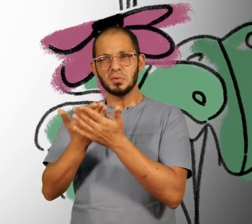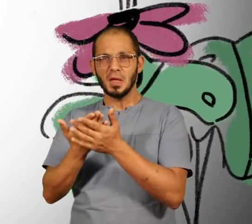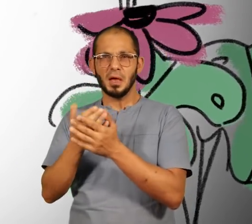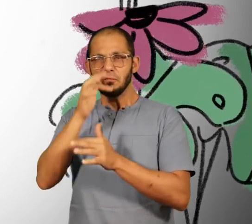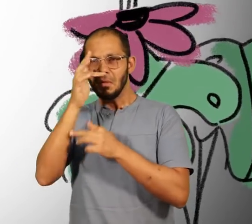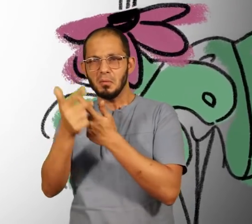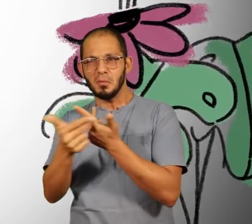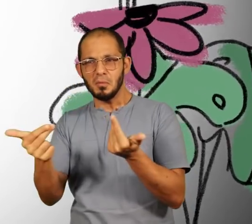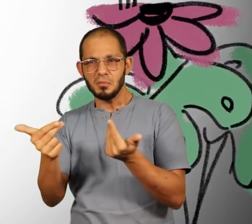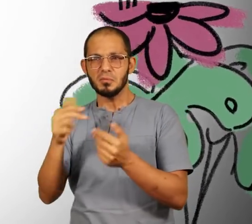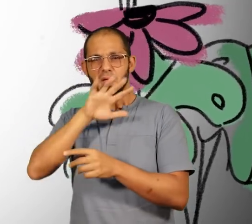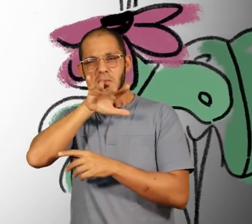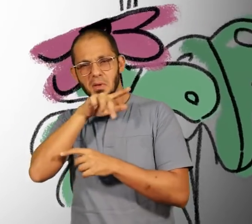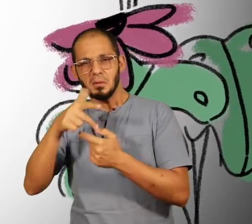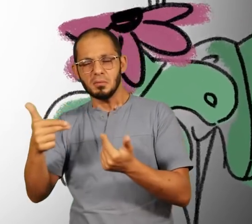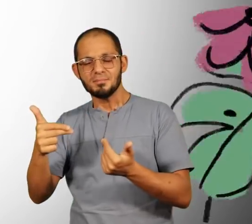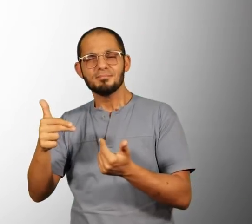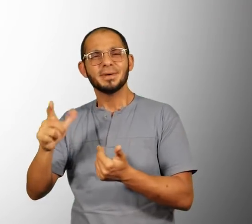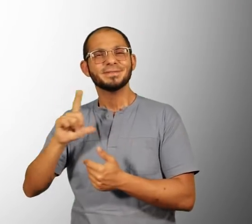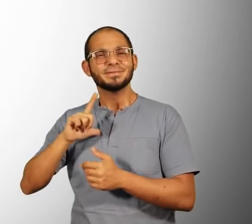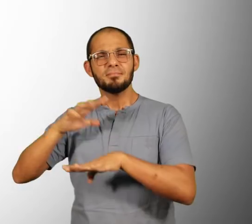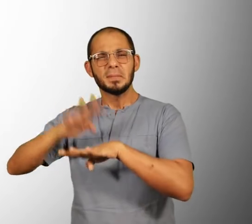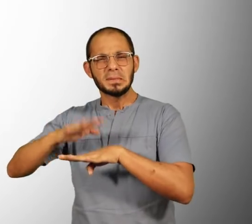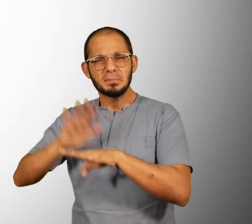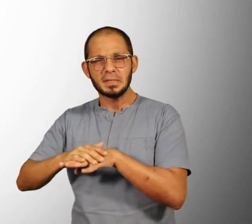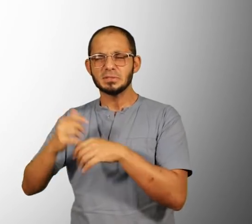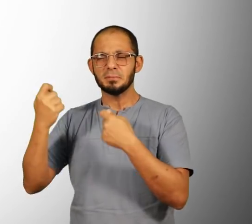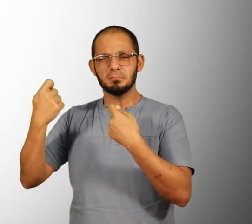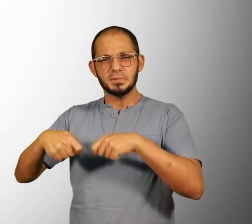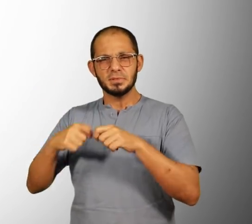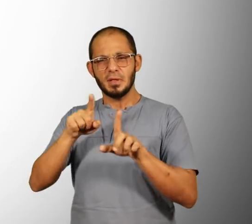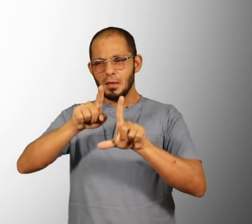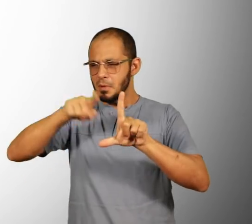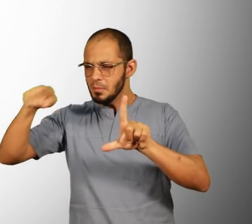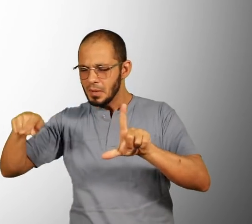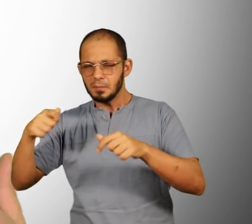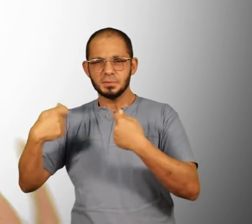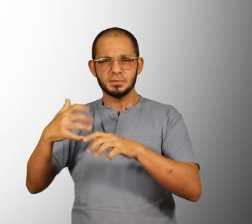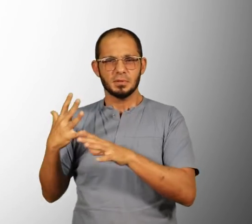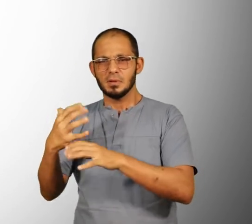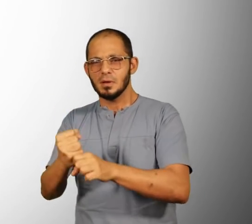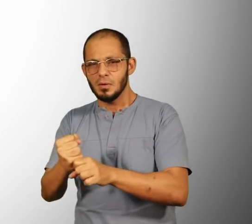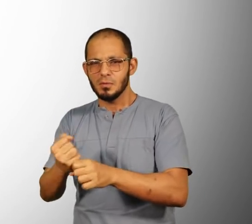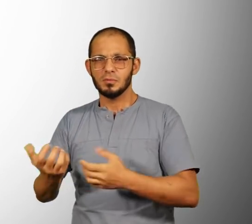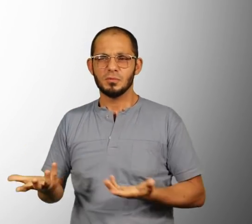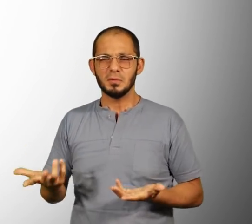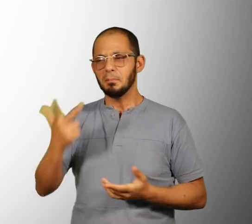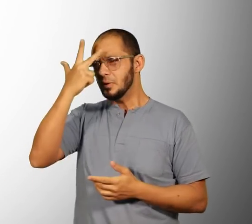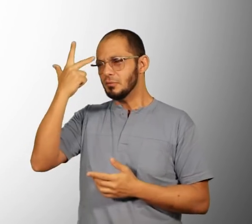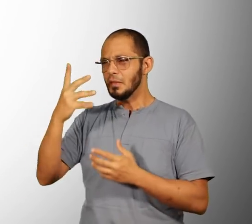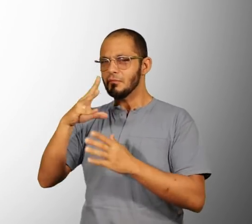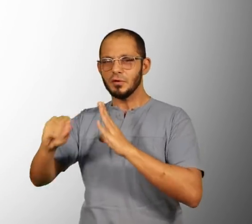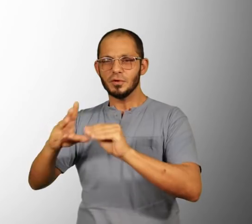plantinha. Você tem matemática em tudo, tem que fazer cálculos, você tem que fazer estatística. Pessoal que vem fugindo, e eu tenho pés em não